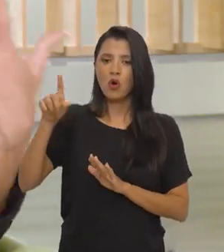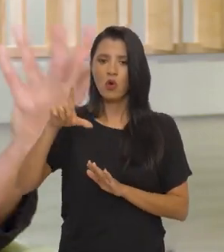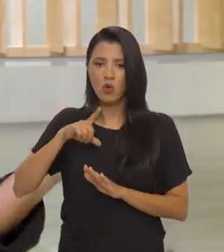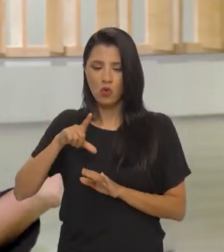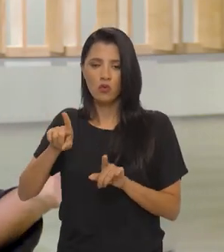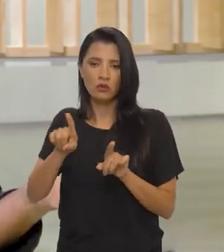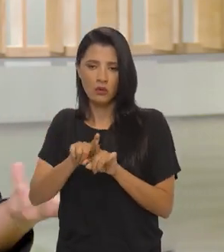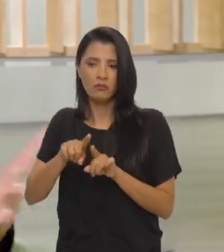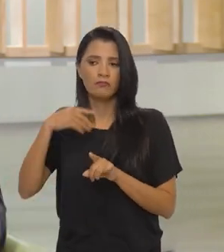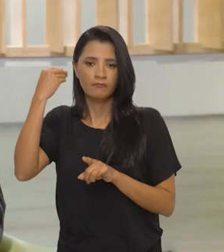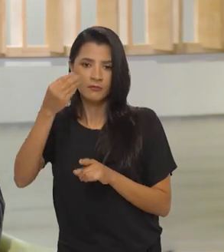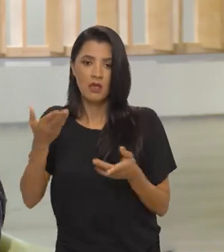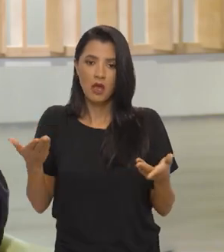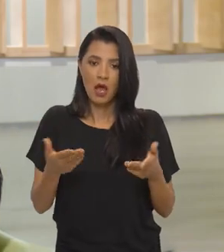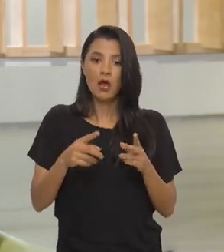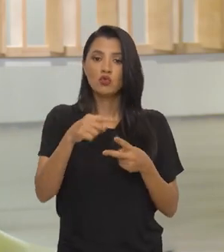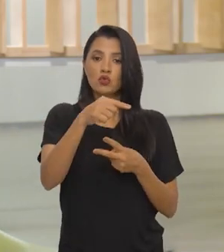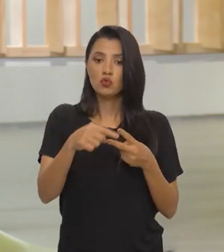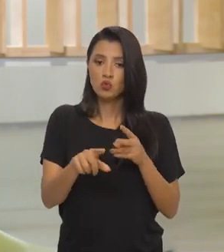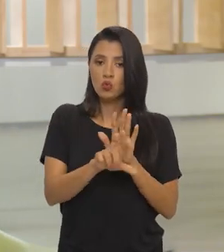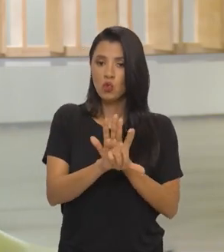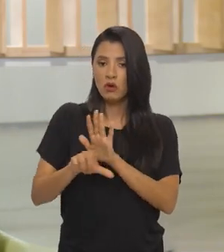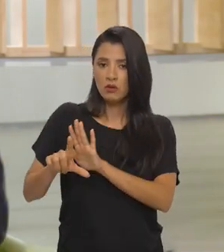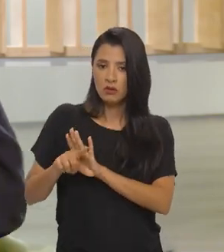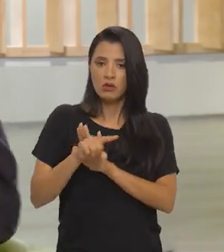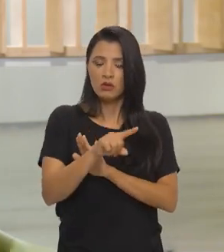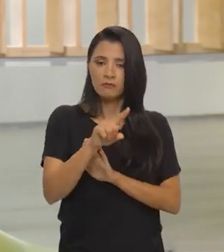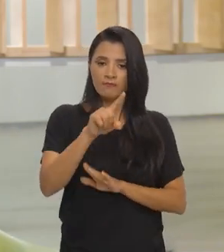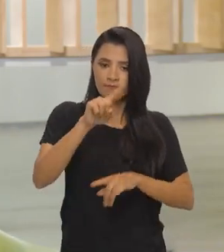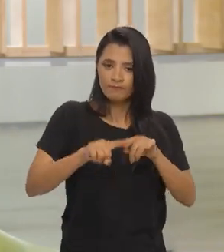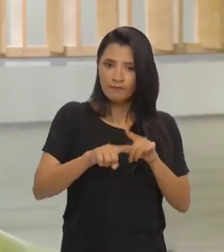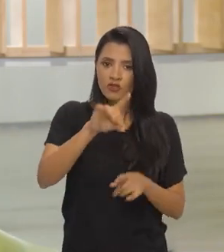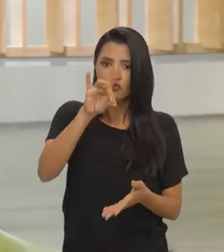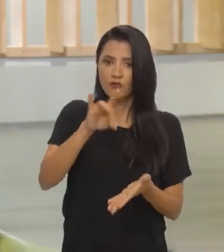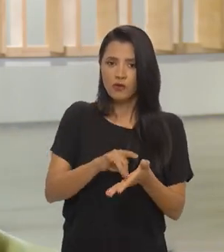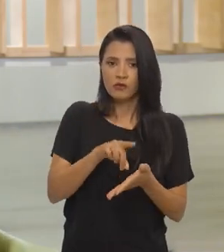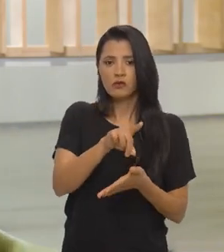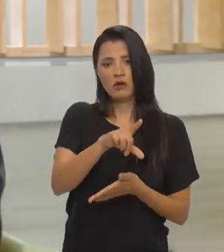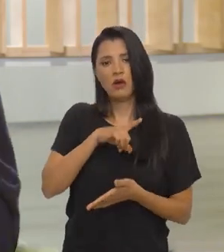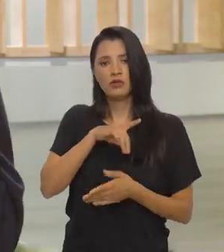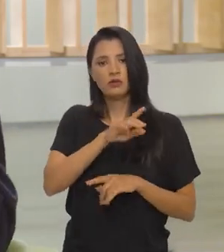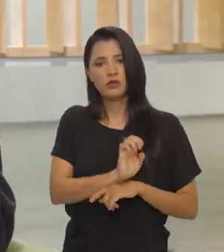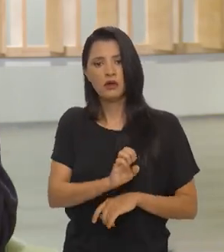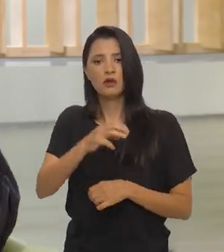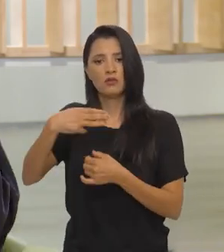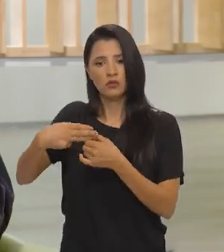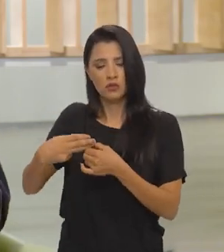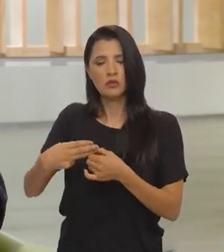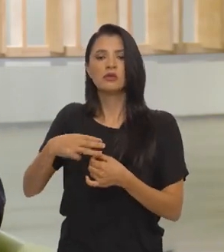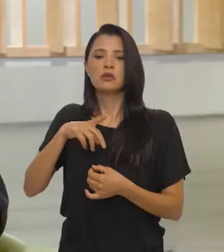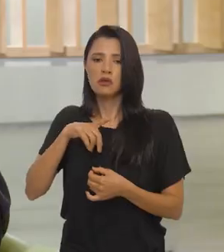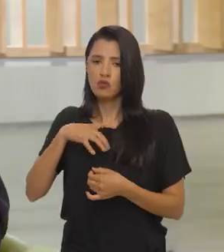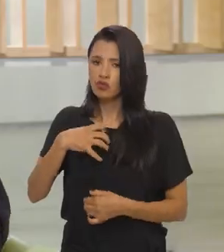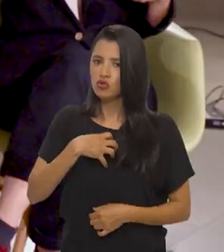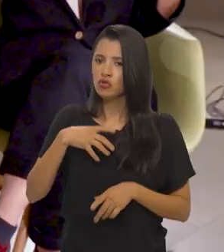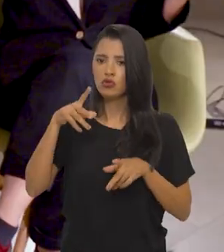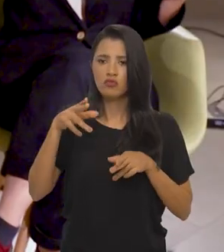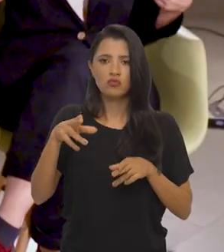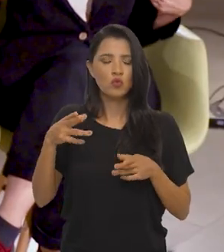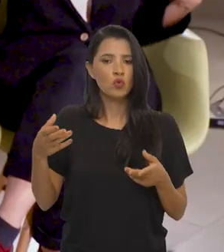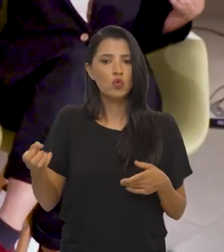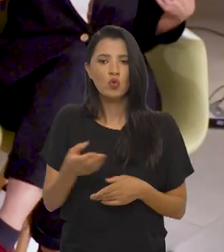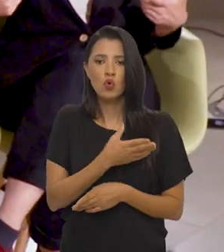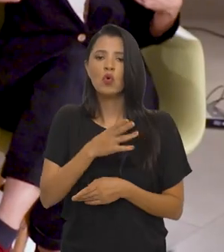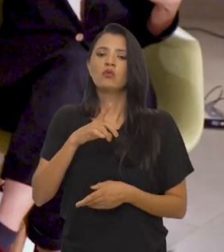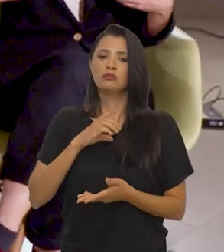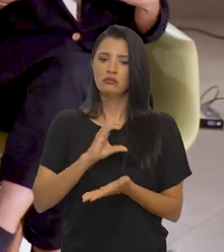experimentou isso e agora a lei Paulo Gustavo materializa que estados e municípios, de maneira